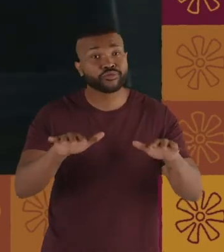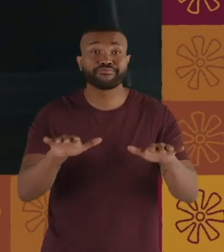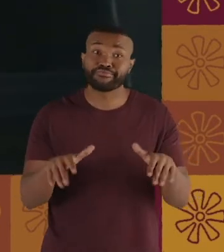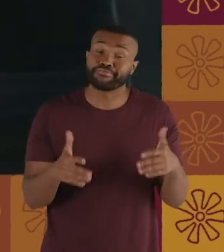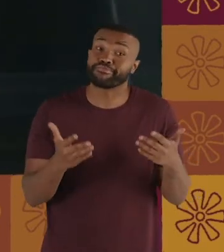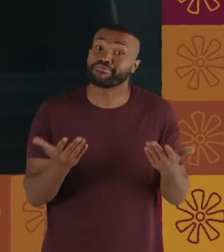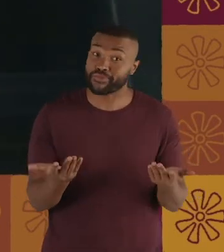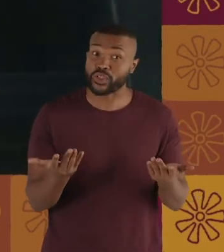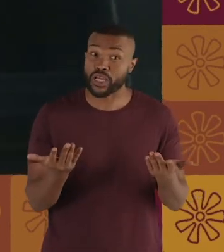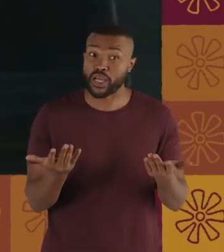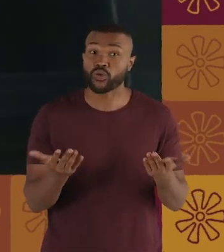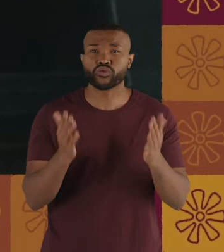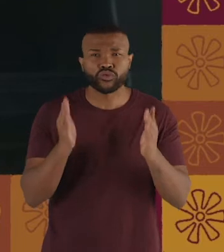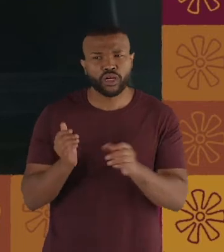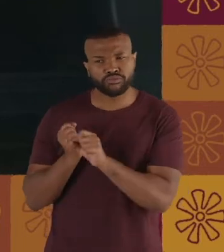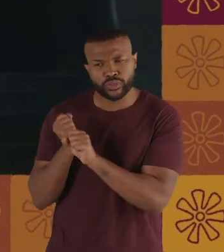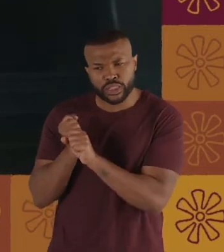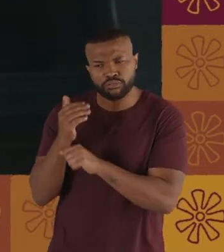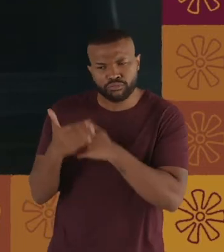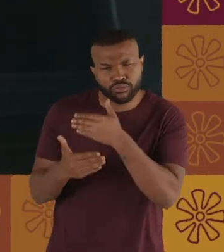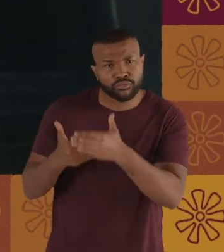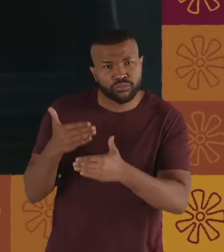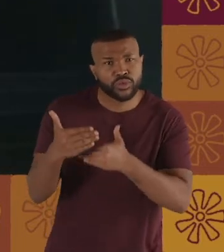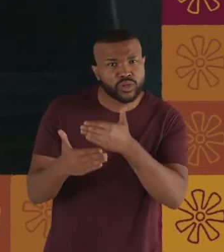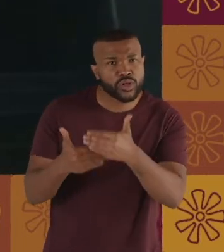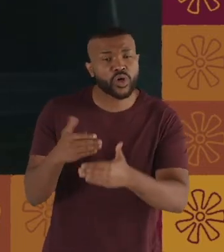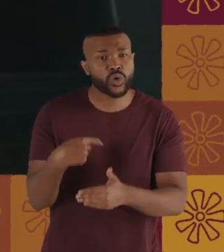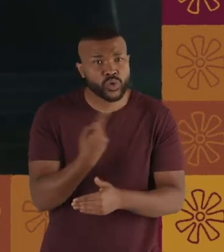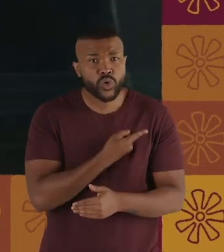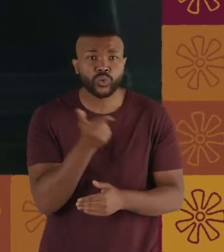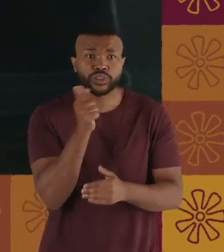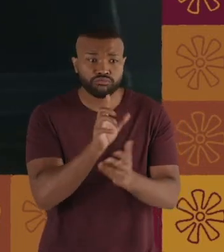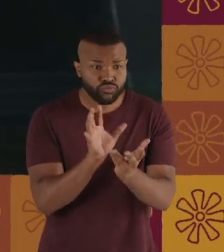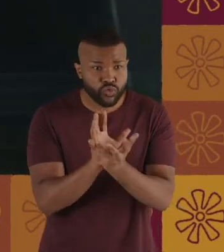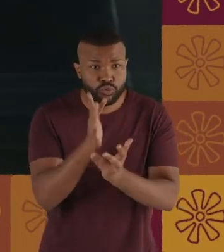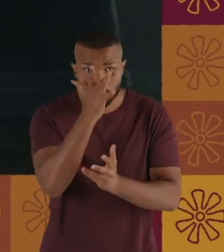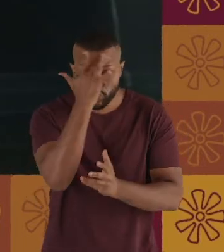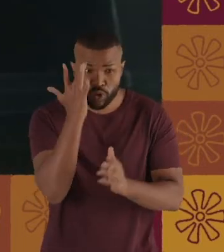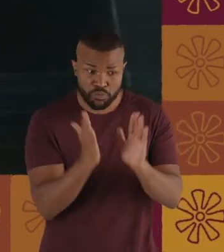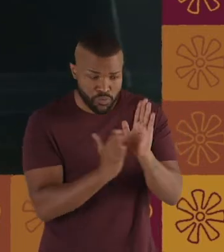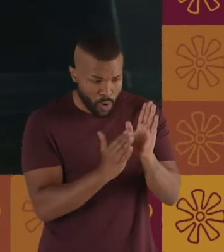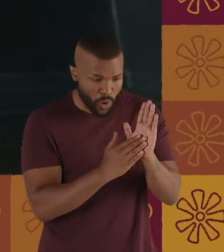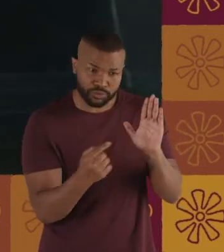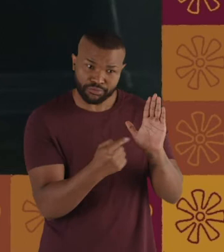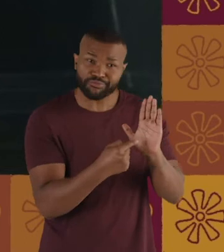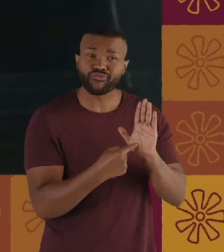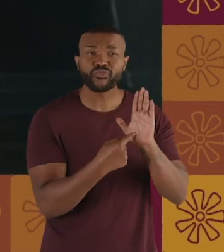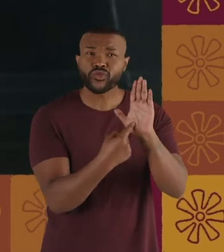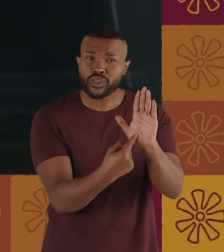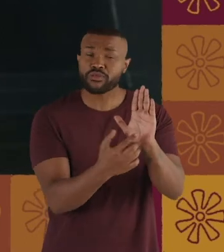repente, depois de muitos anos, nós conseguimos, no grupo de pessoas, fazer uma proposta dessa.